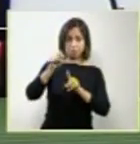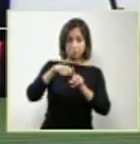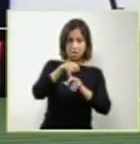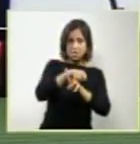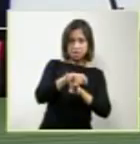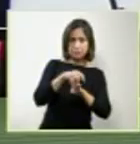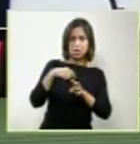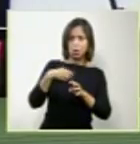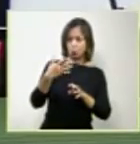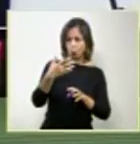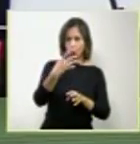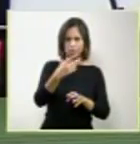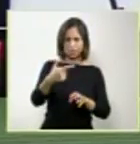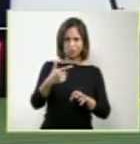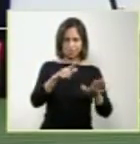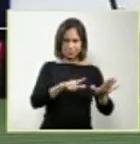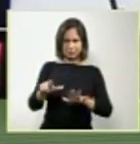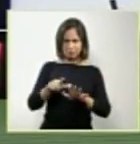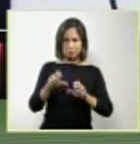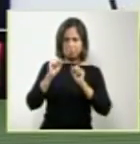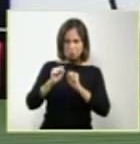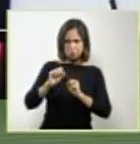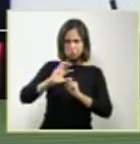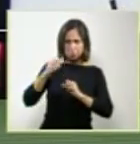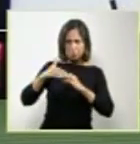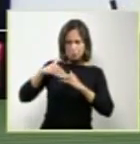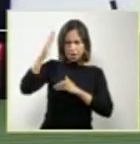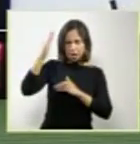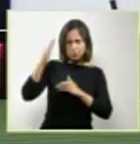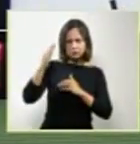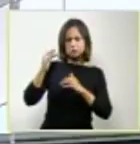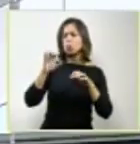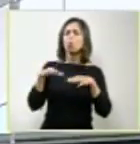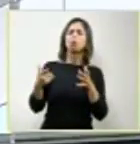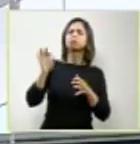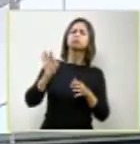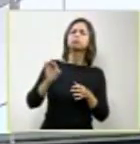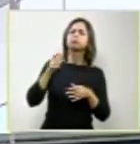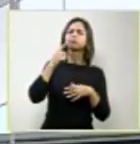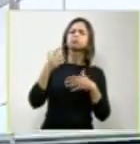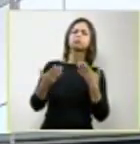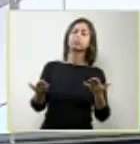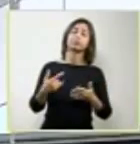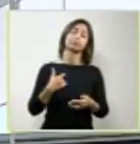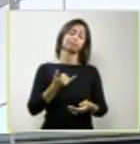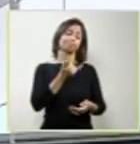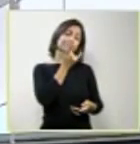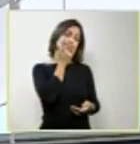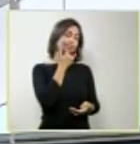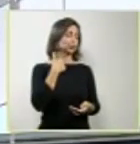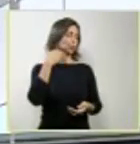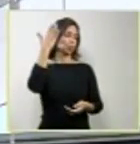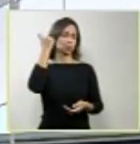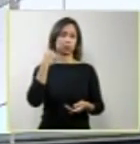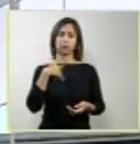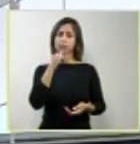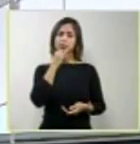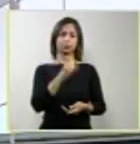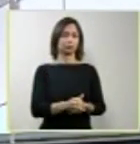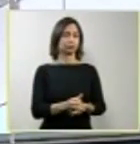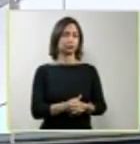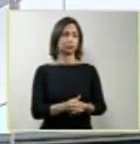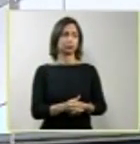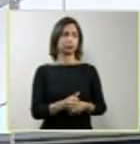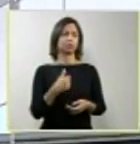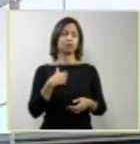qual seria o percentual? Senhor ministro, não tenho essa informação e gostaria